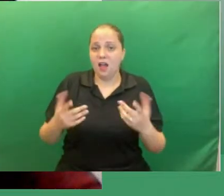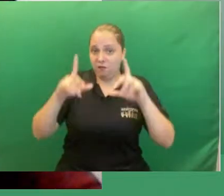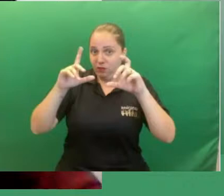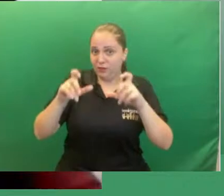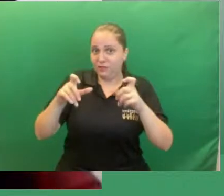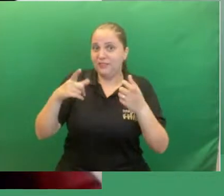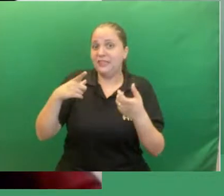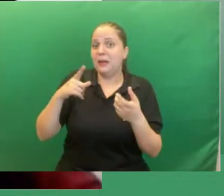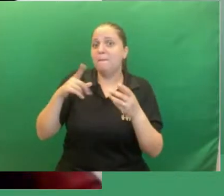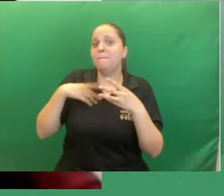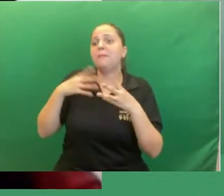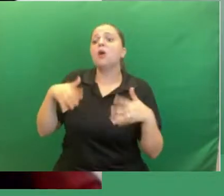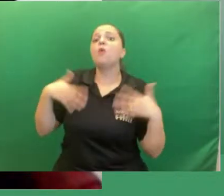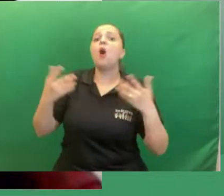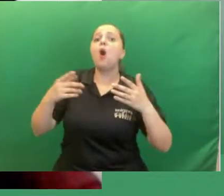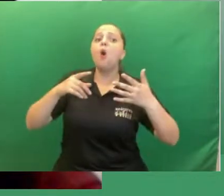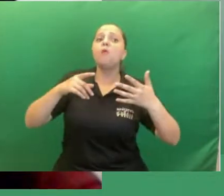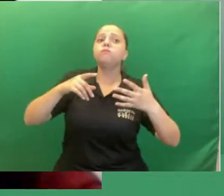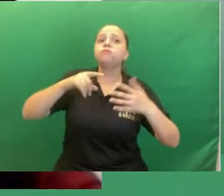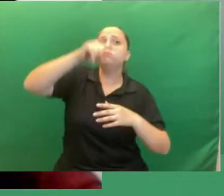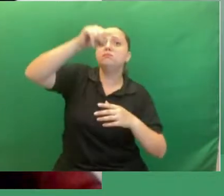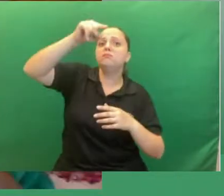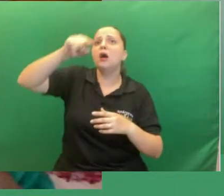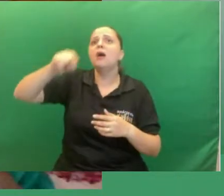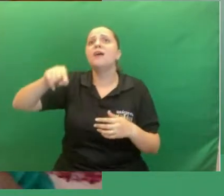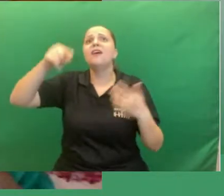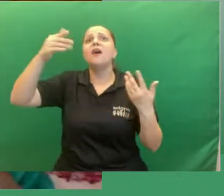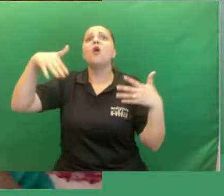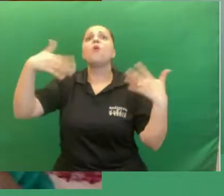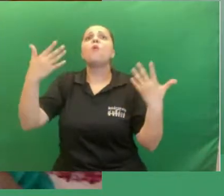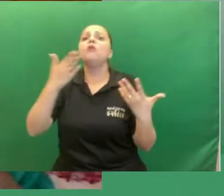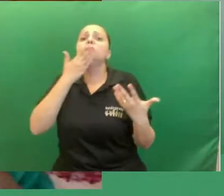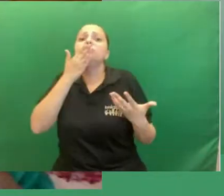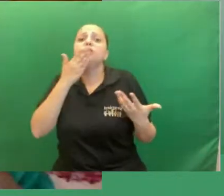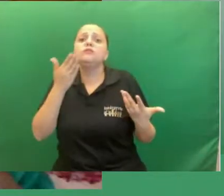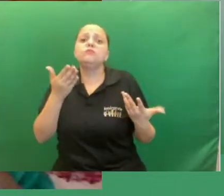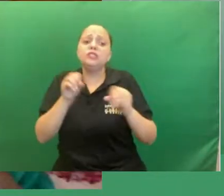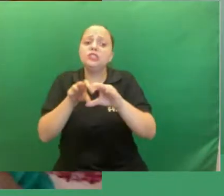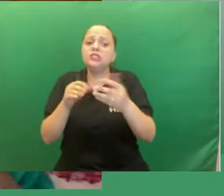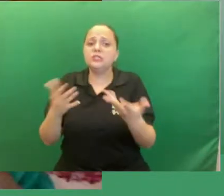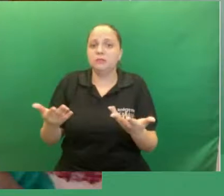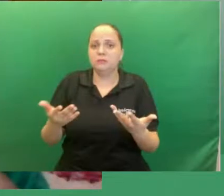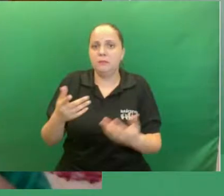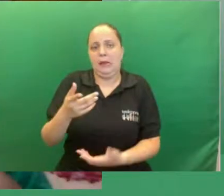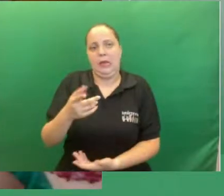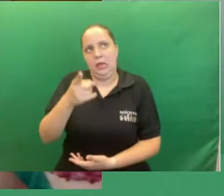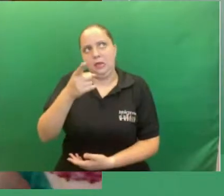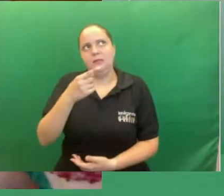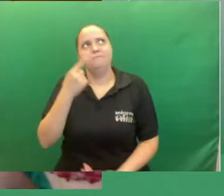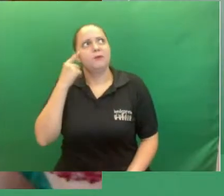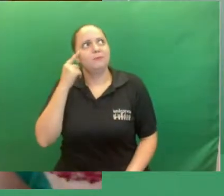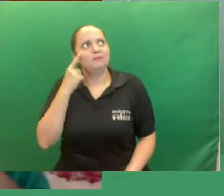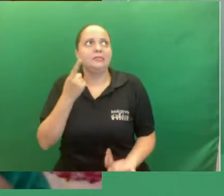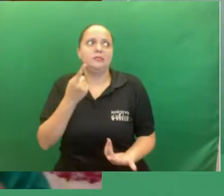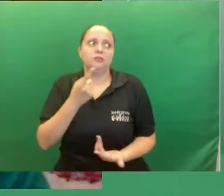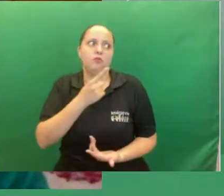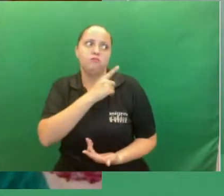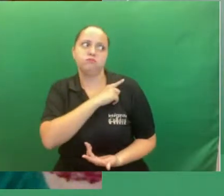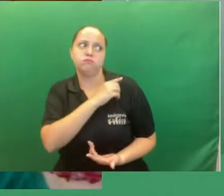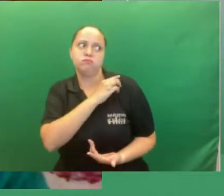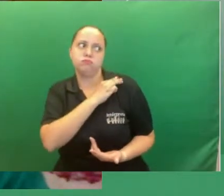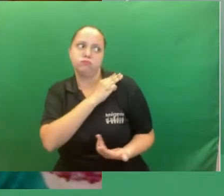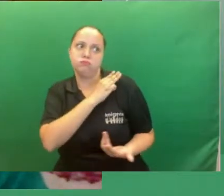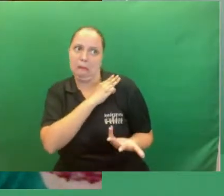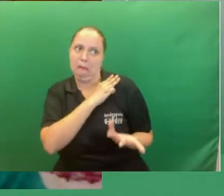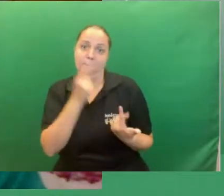eu gostaria de fazer a princípio para ensino médio mas como está em desenvolvimento eu acho que não tem problema algum eu pensar